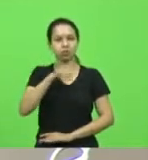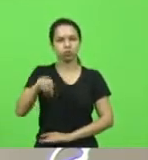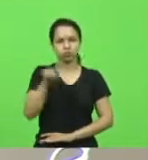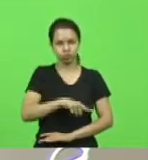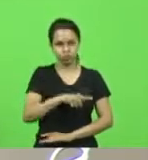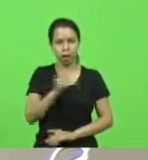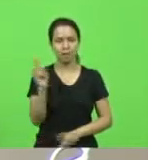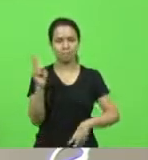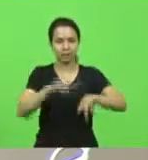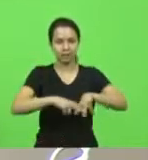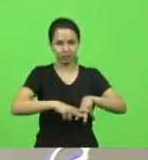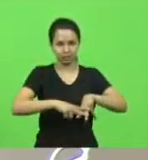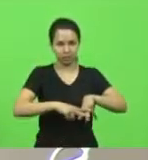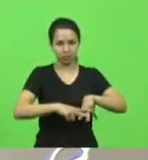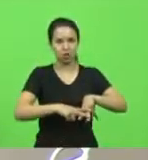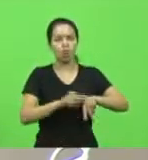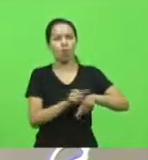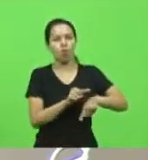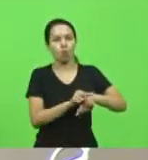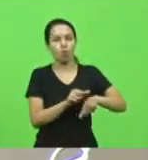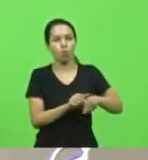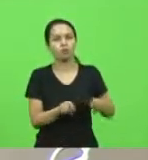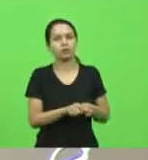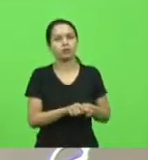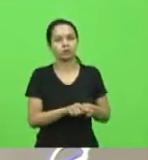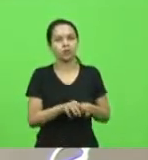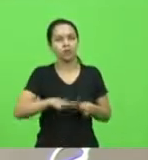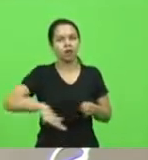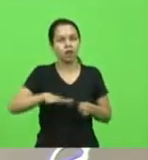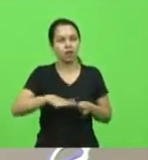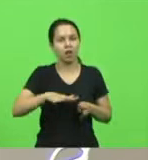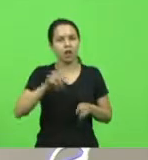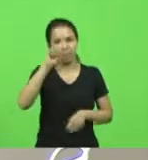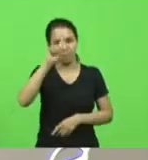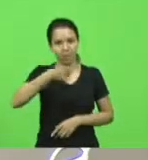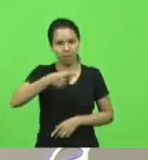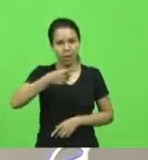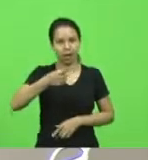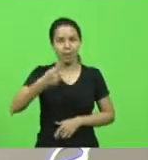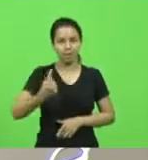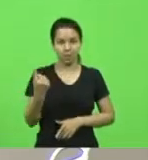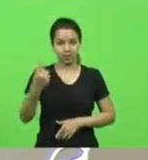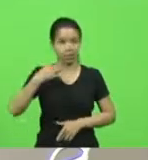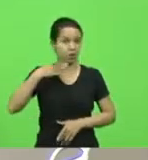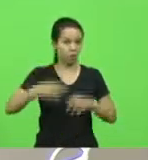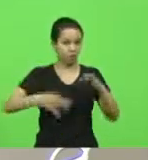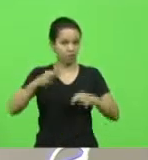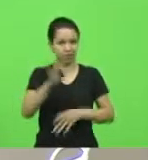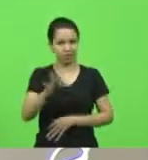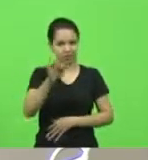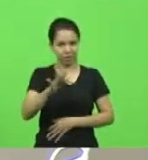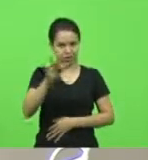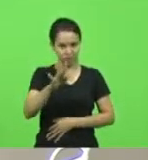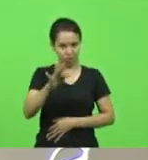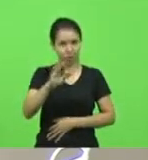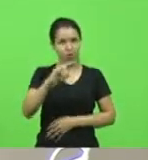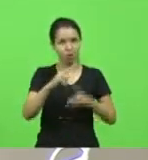a prisão preventiva e as medidas cautelares decretadas pela Primeira Vara Federal de Florianópolis, nos autos nº